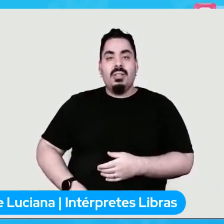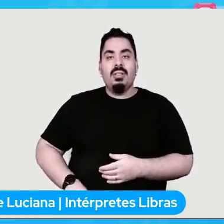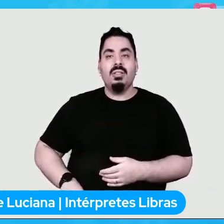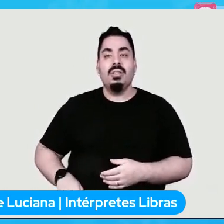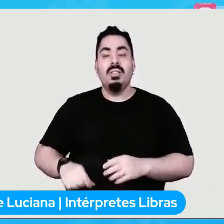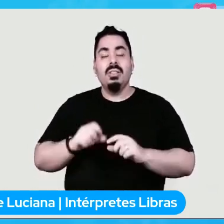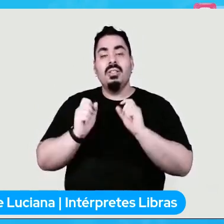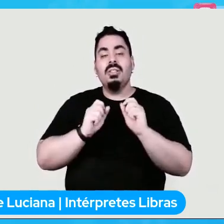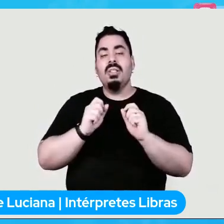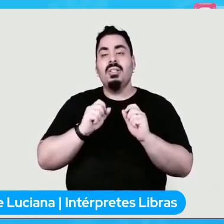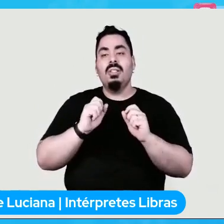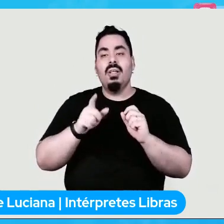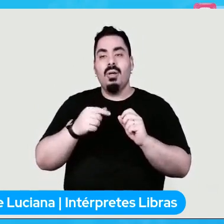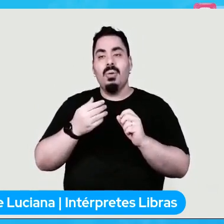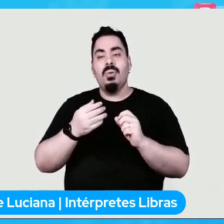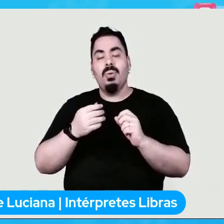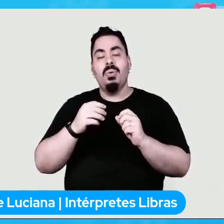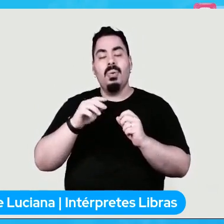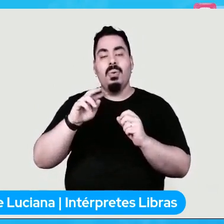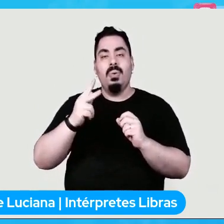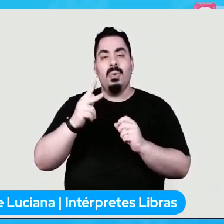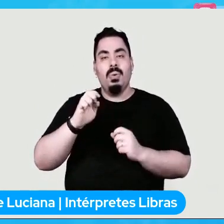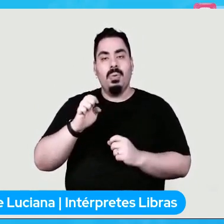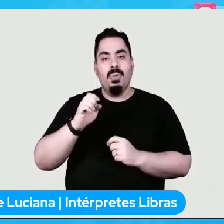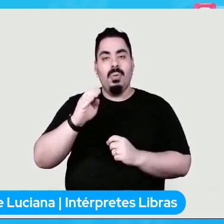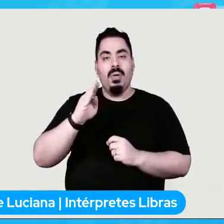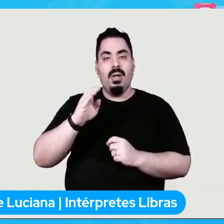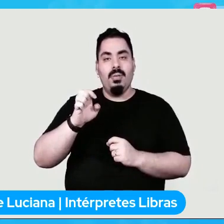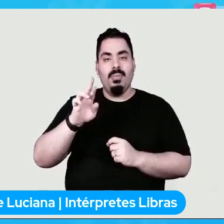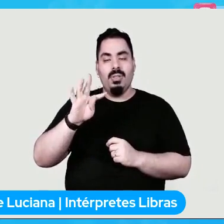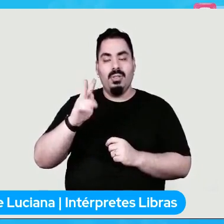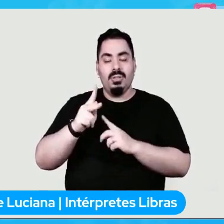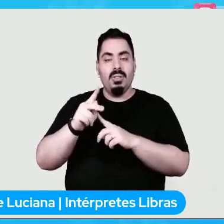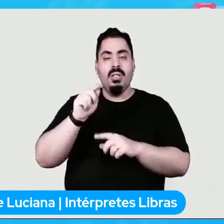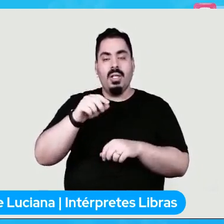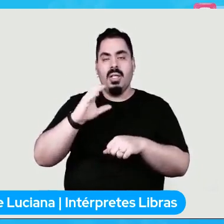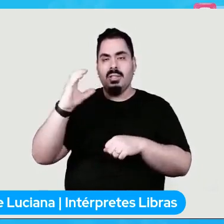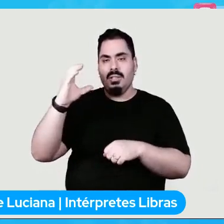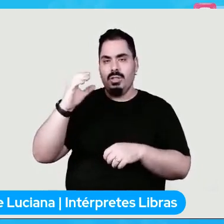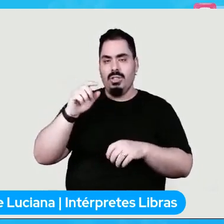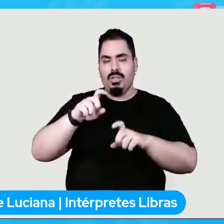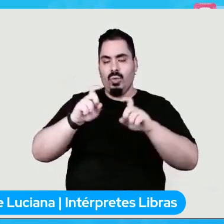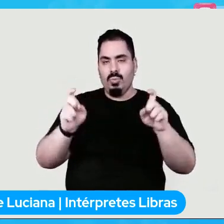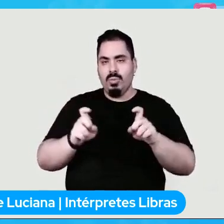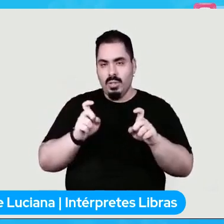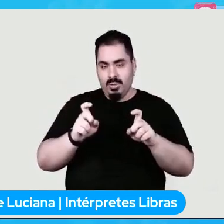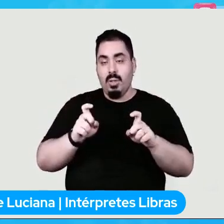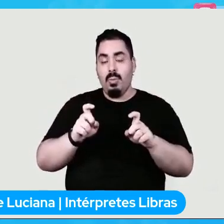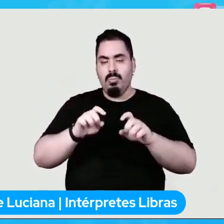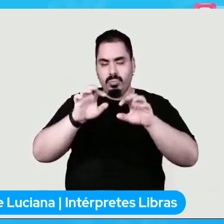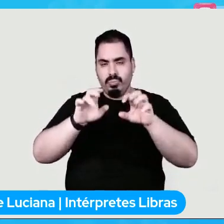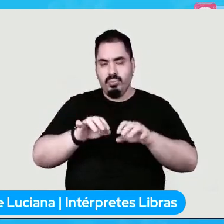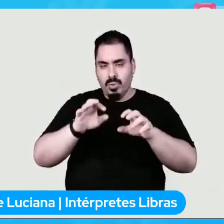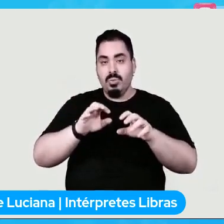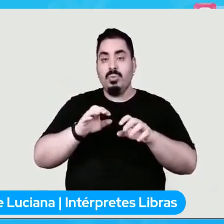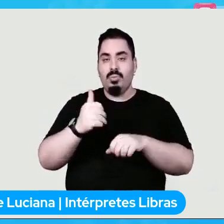da computação por formação, programador por profissão e pythonista de coração.